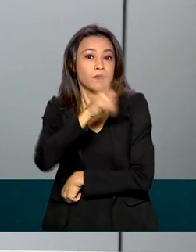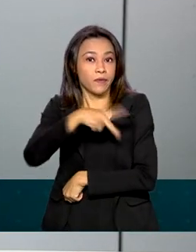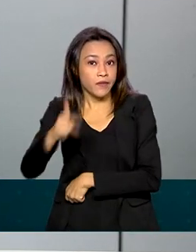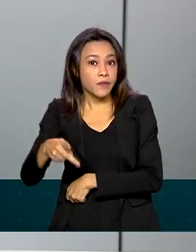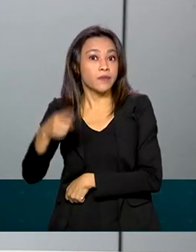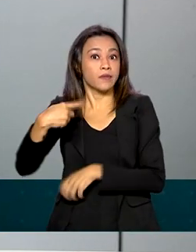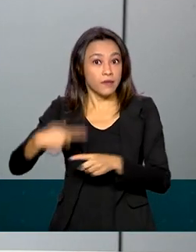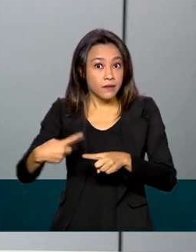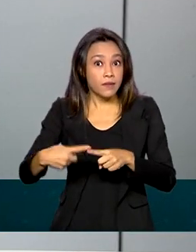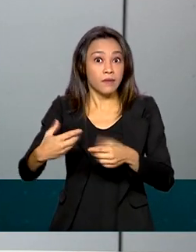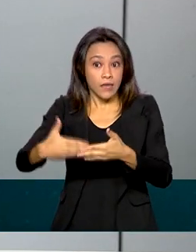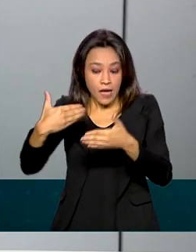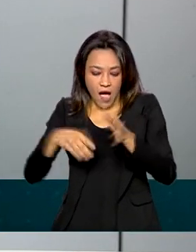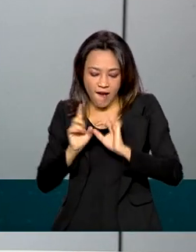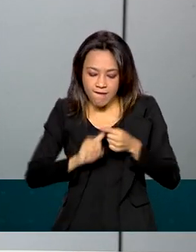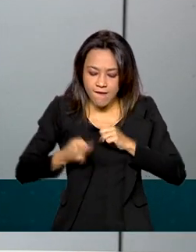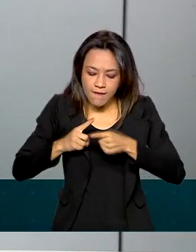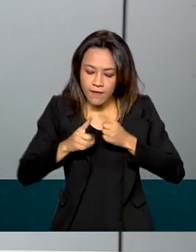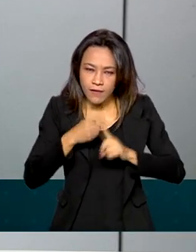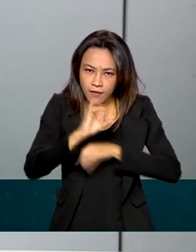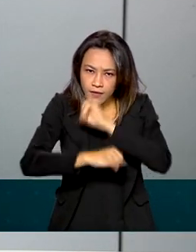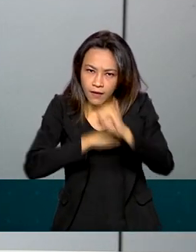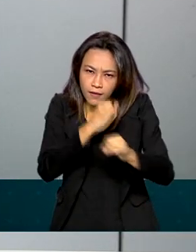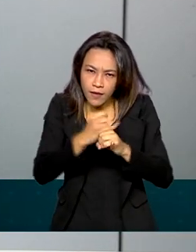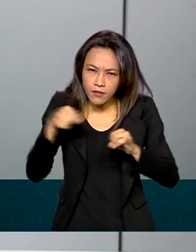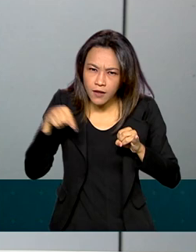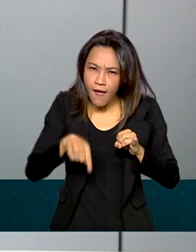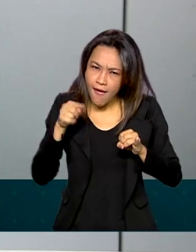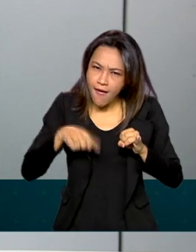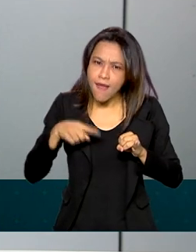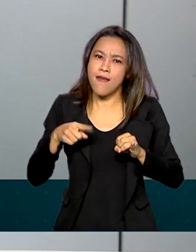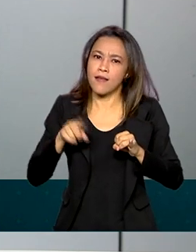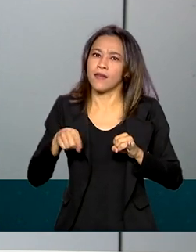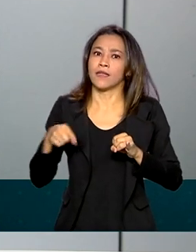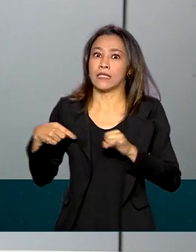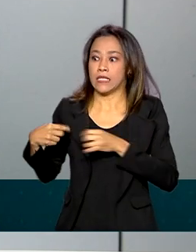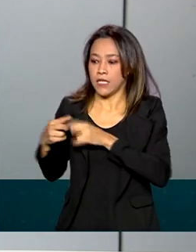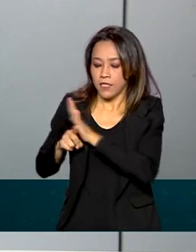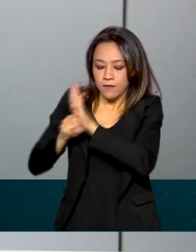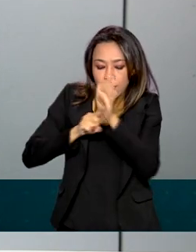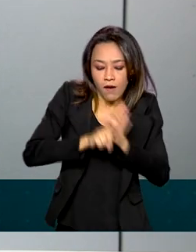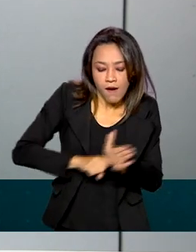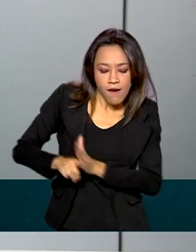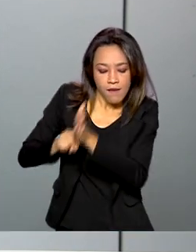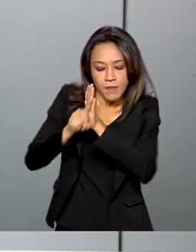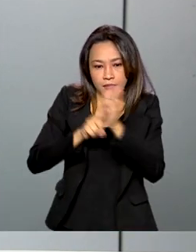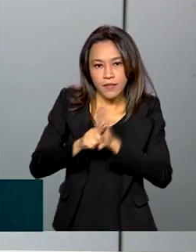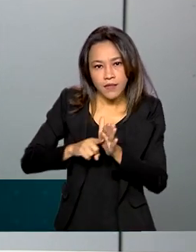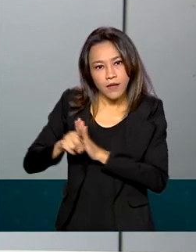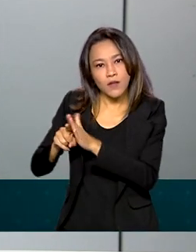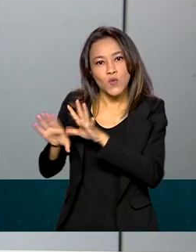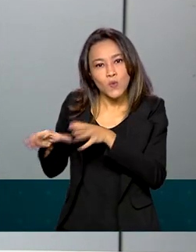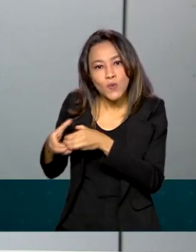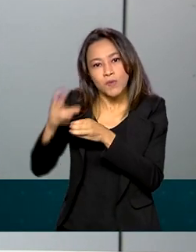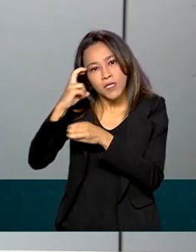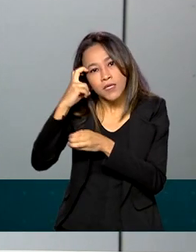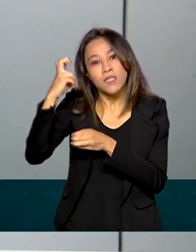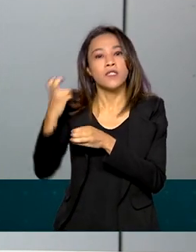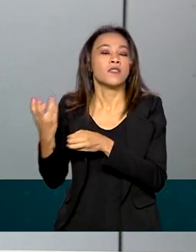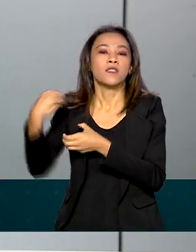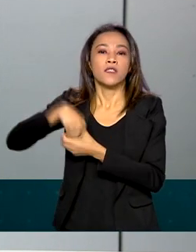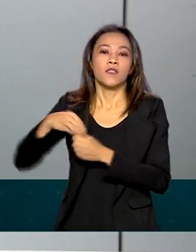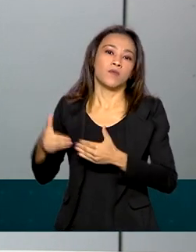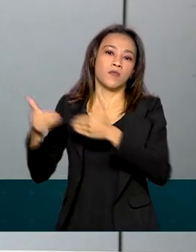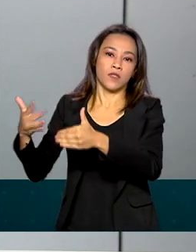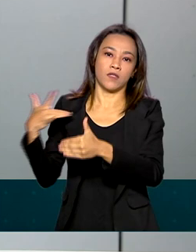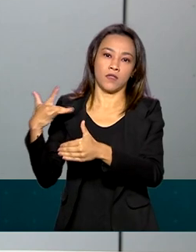organizados na web é o principal meio de atuação do laboratório. As informações foram repassadas para a Polícia Civil do